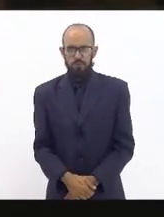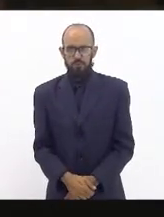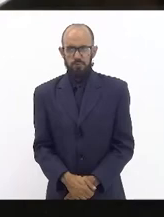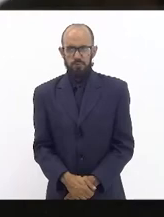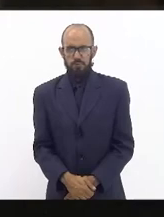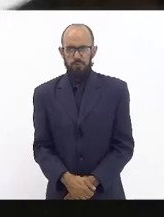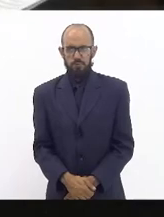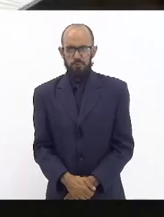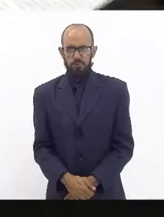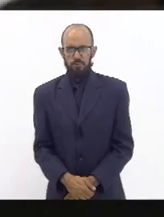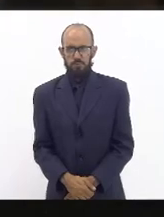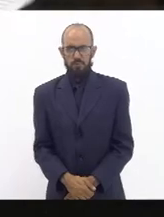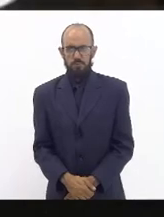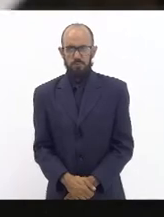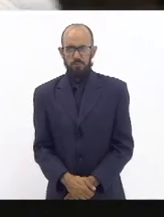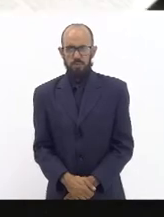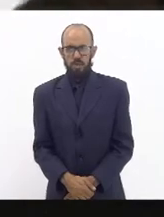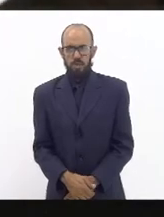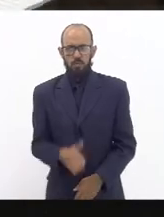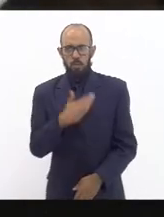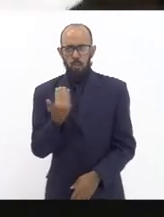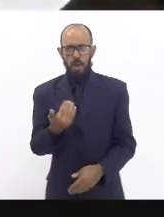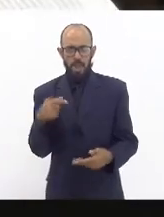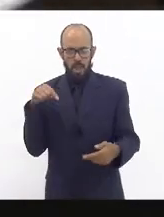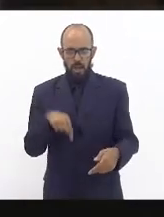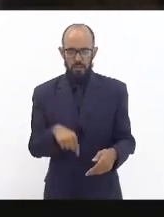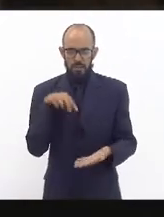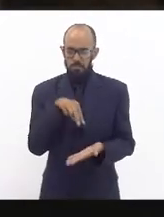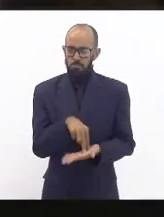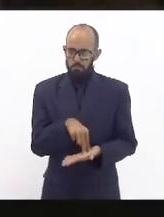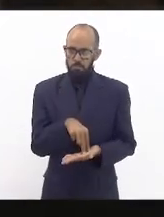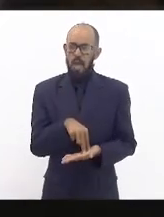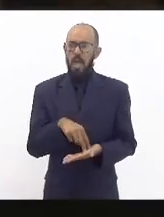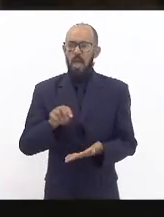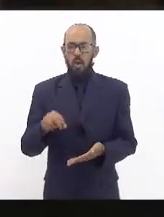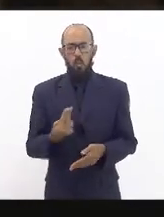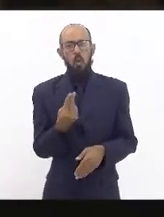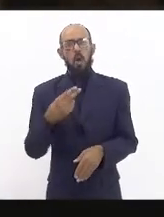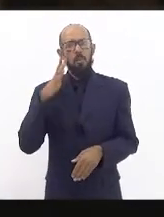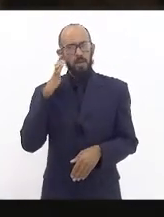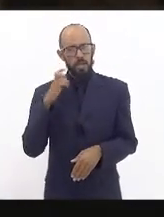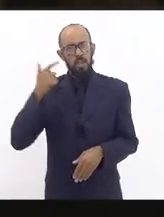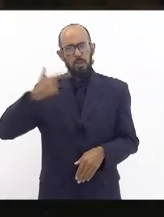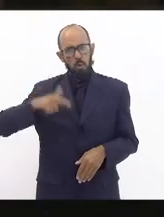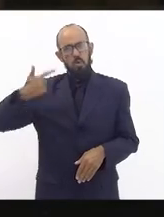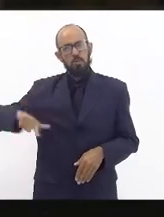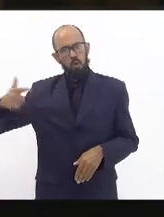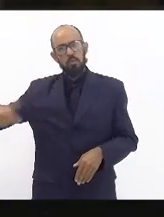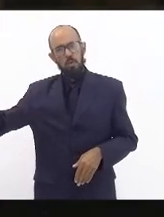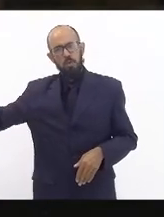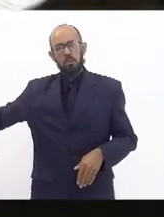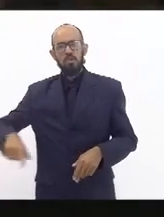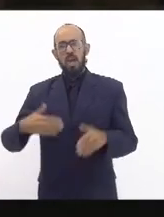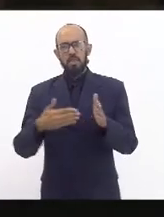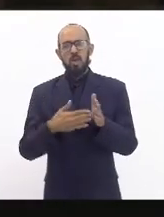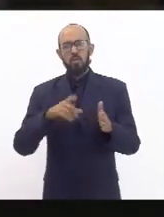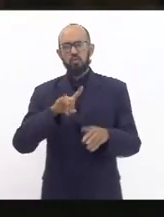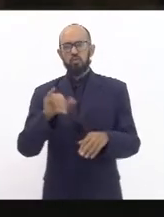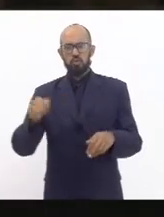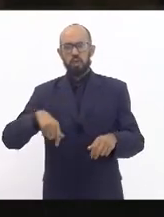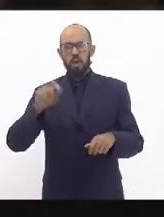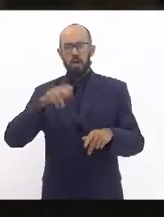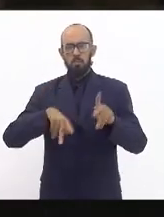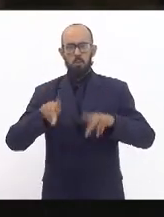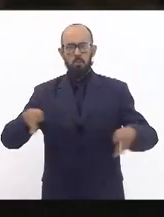Ju vou morrer em pé aqui hoje amanhã depois da manhã até o dia que o governador acorde e veja a merda que ele está fazendo com a